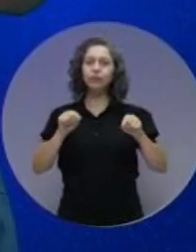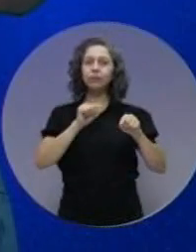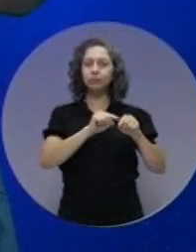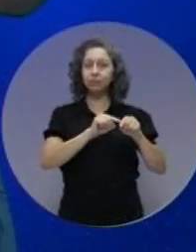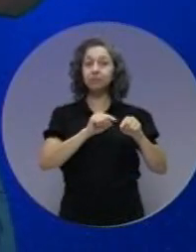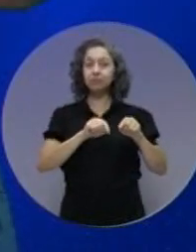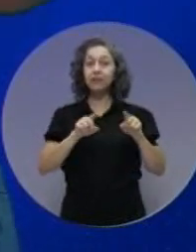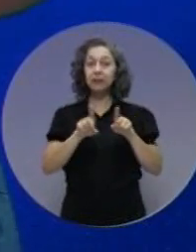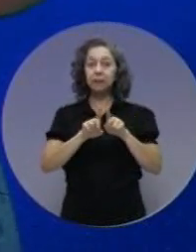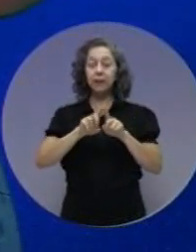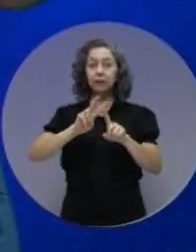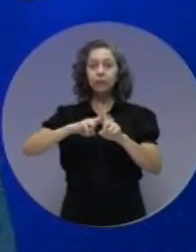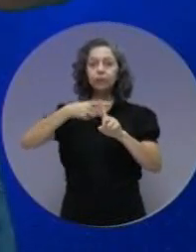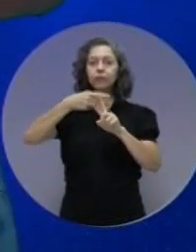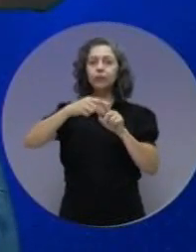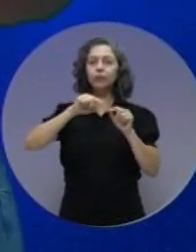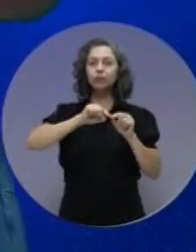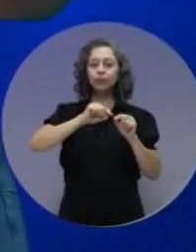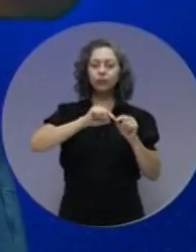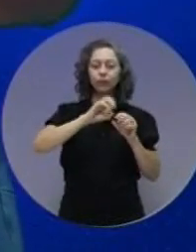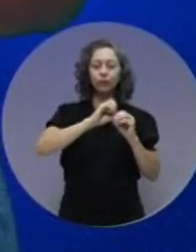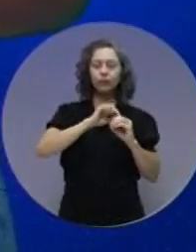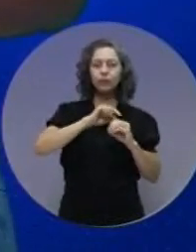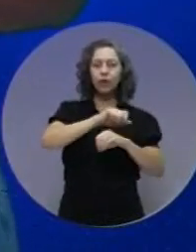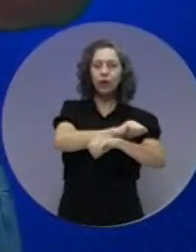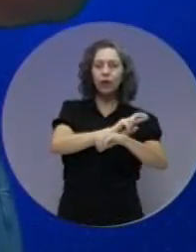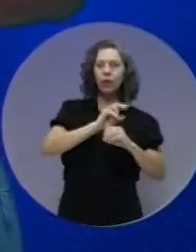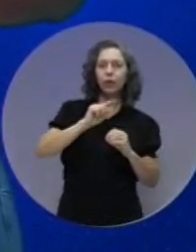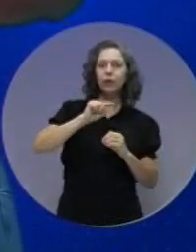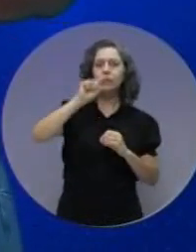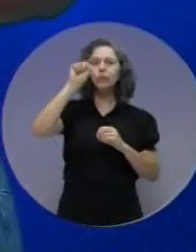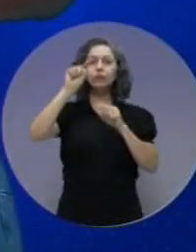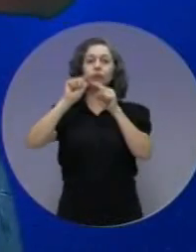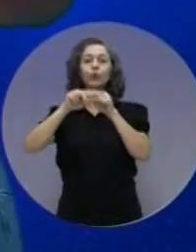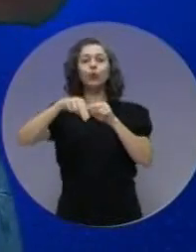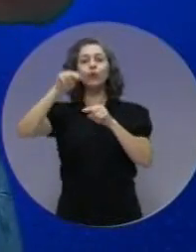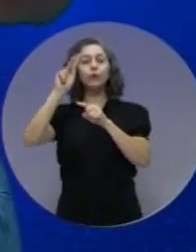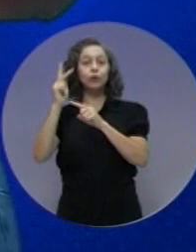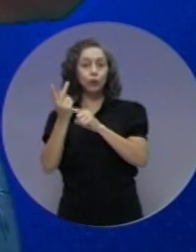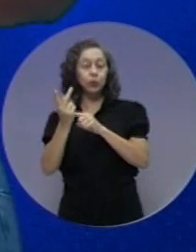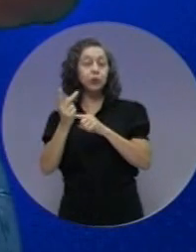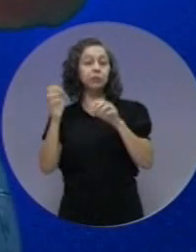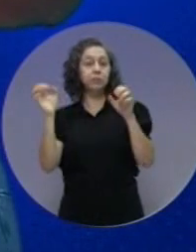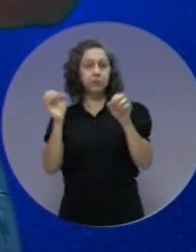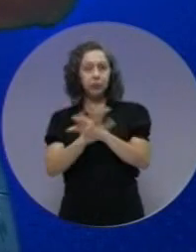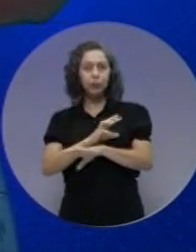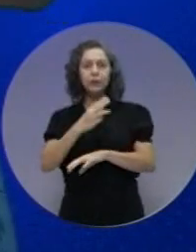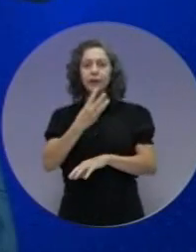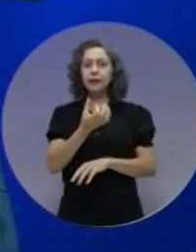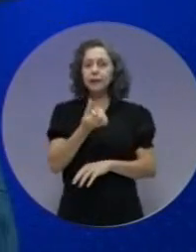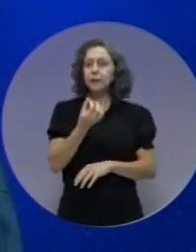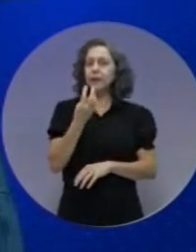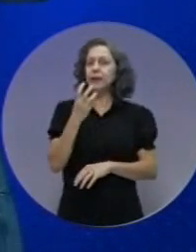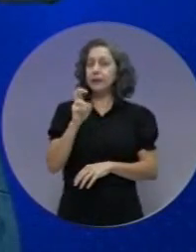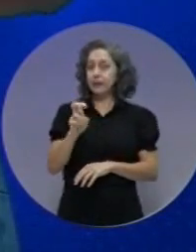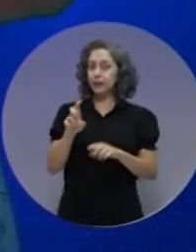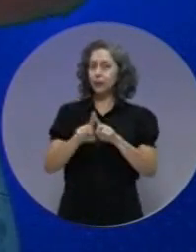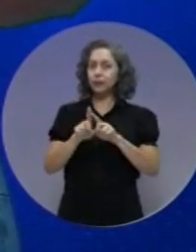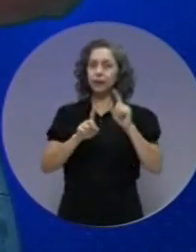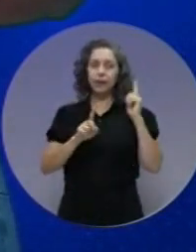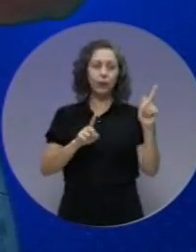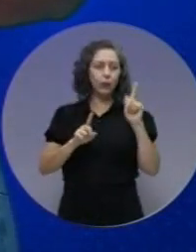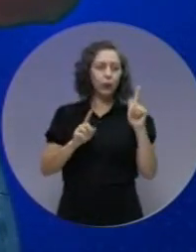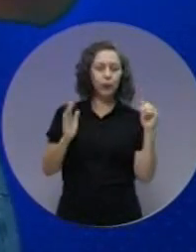liga Mateiros a São Félix. Vai duplicar a Teor 181, que liga Araguaína a Novo Horizonte. E concluir a Teor